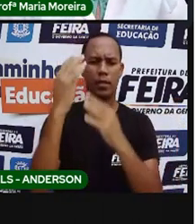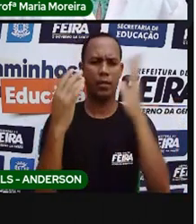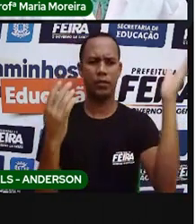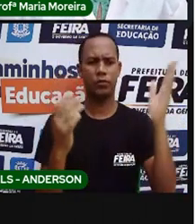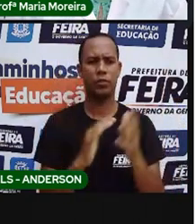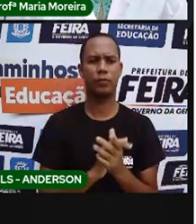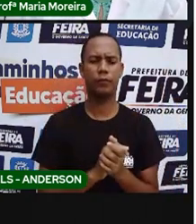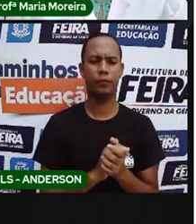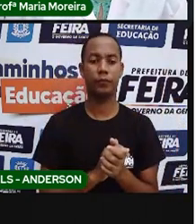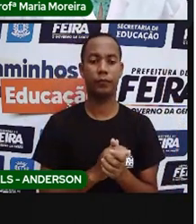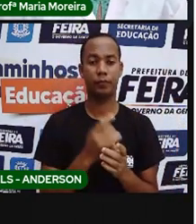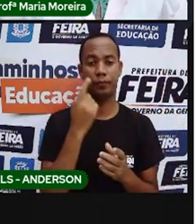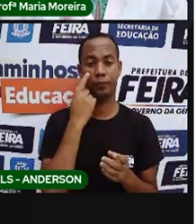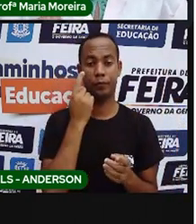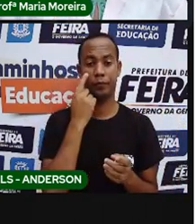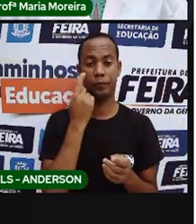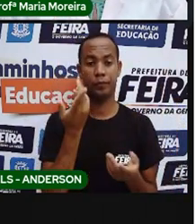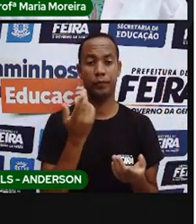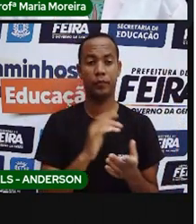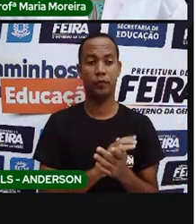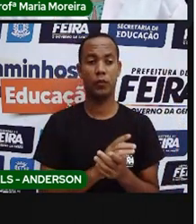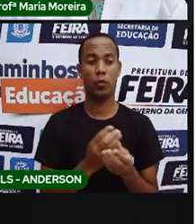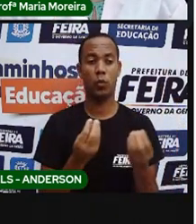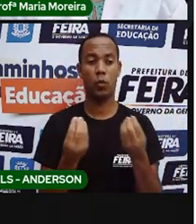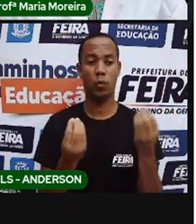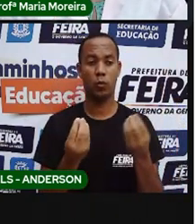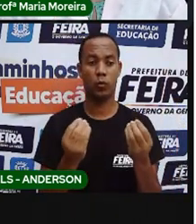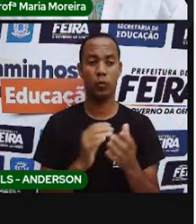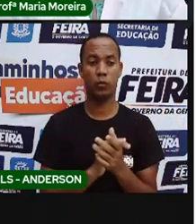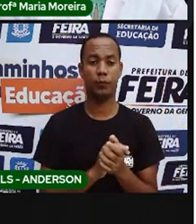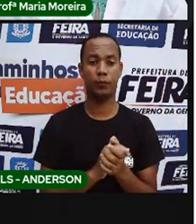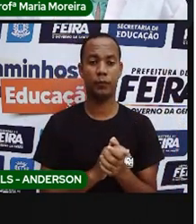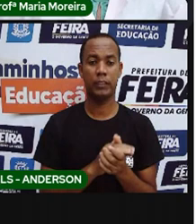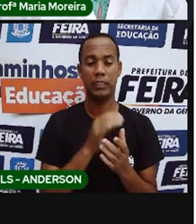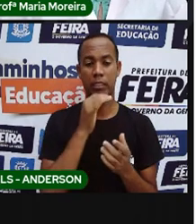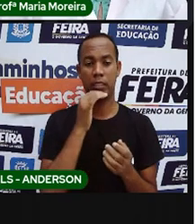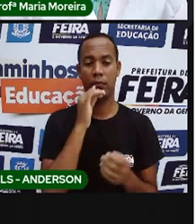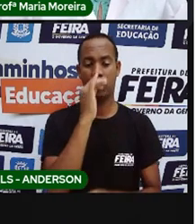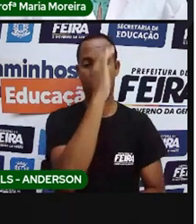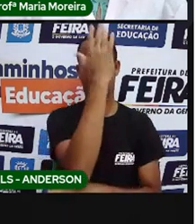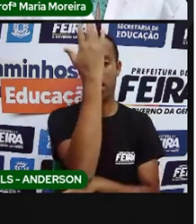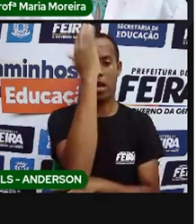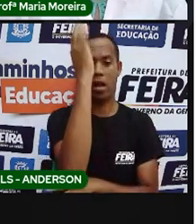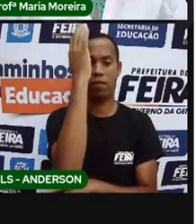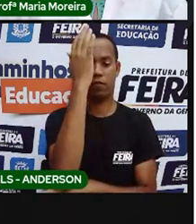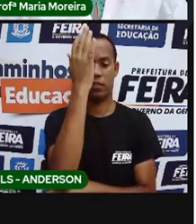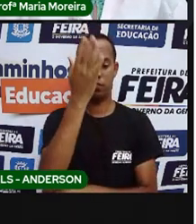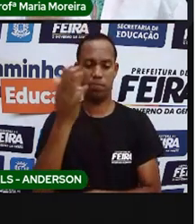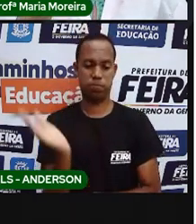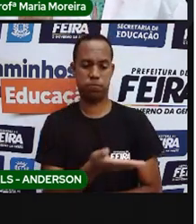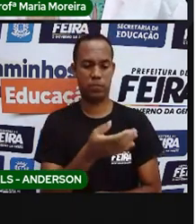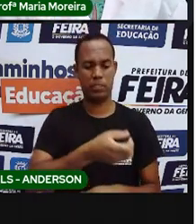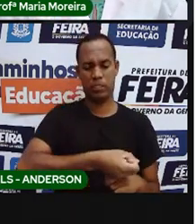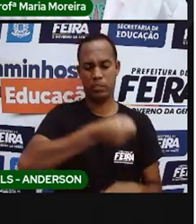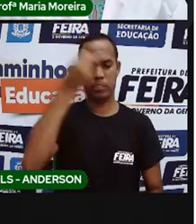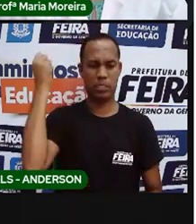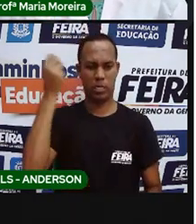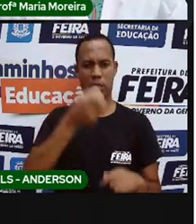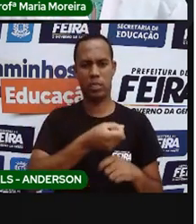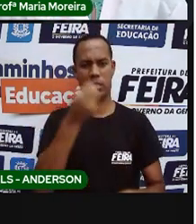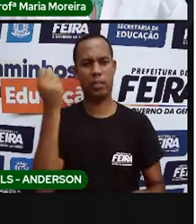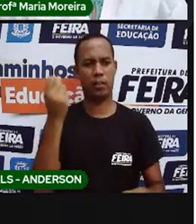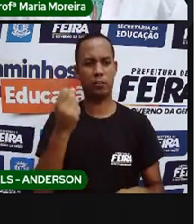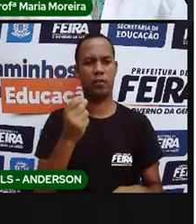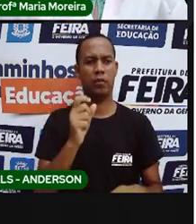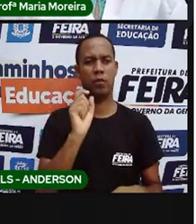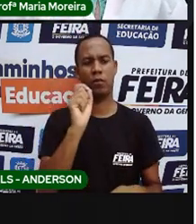Porque olha só o que a gente faz. A gente arranca as árvores, a gente desmata, faz queimadas.